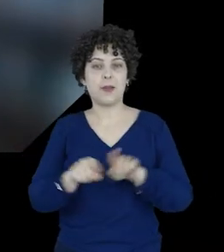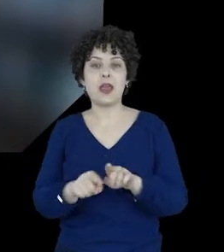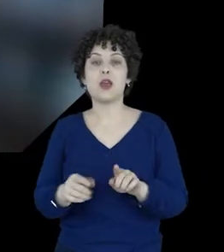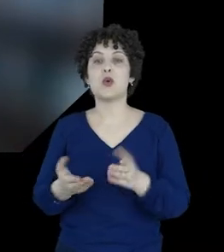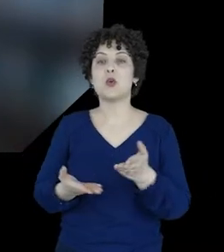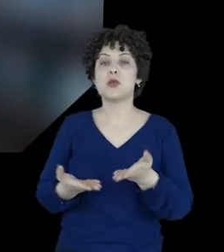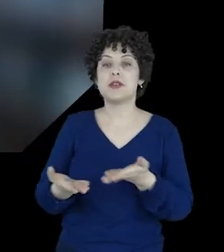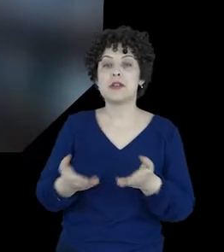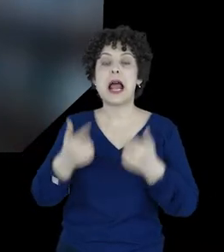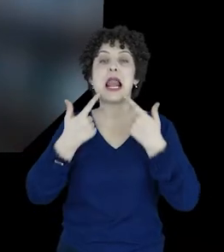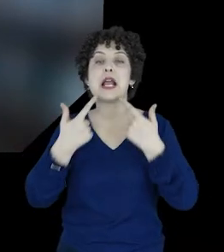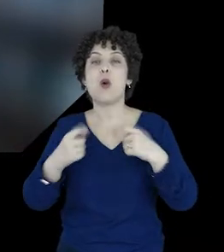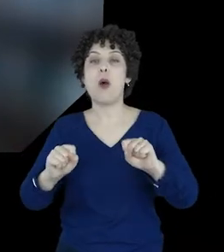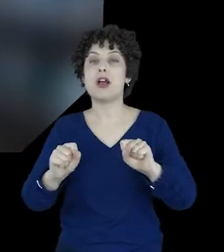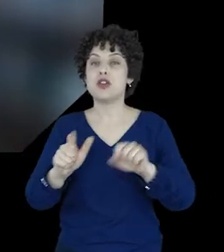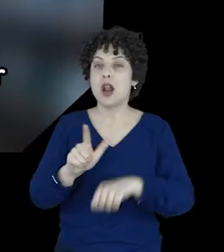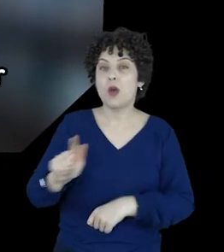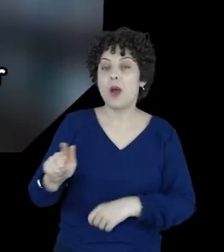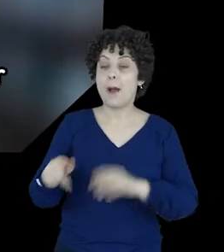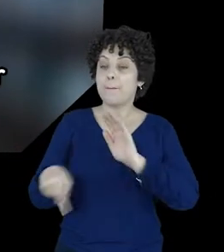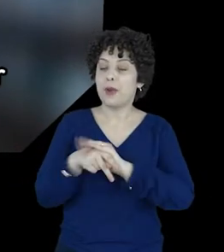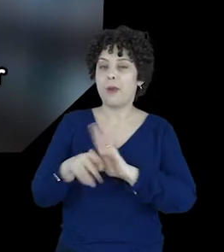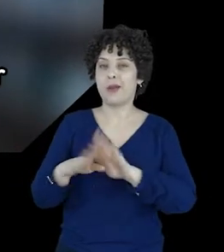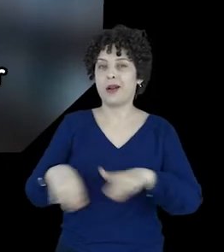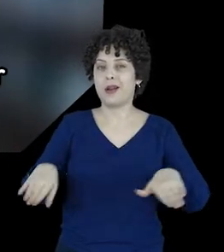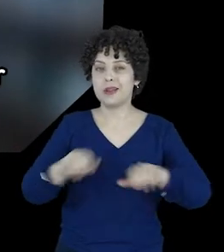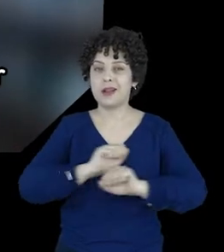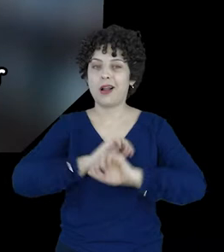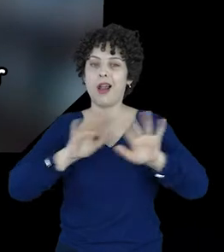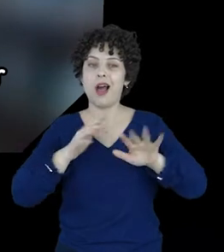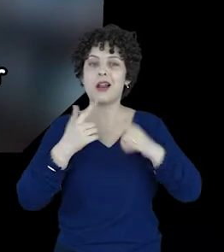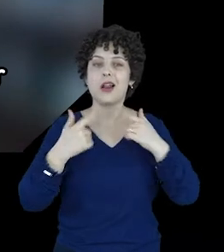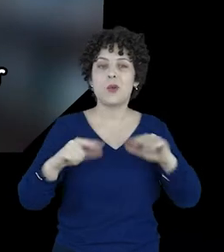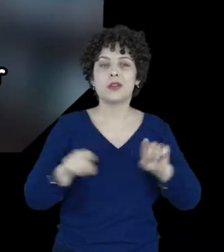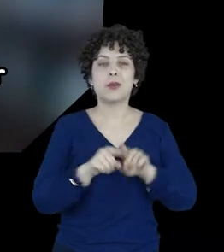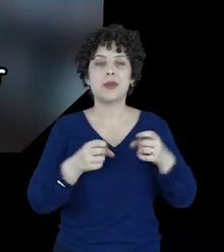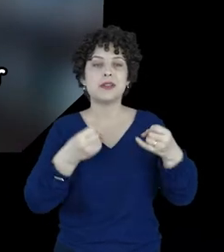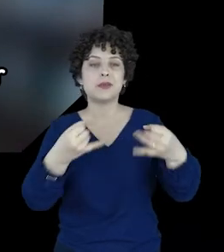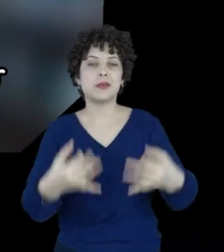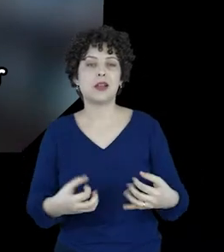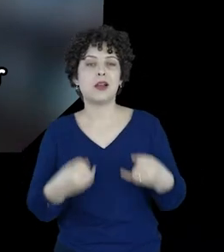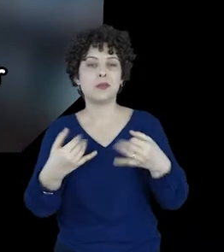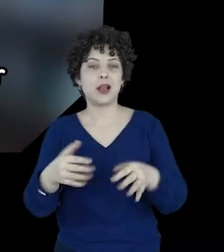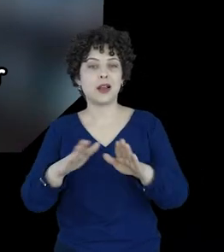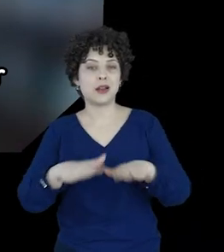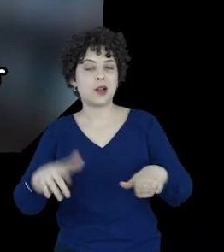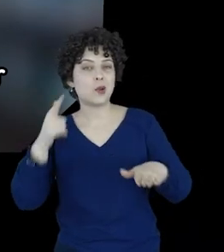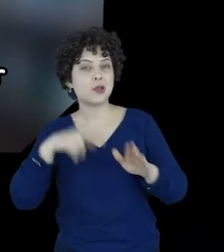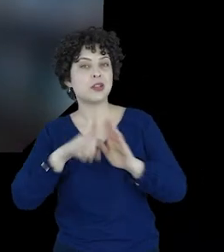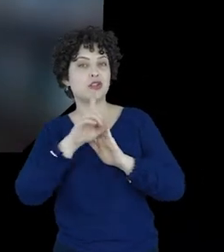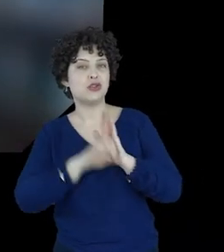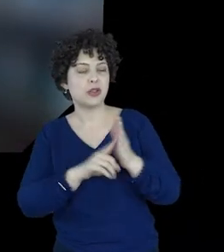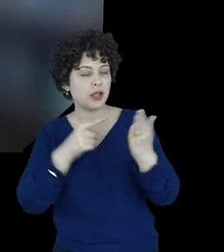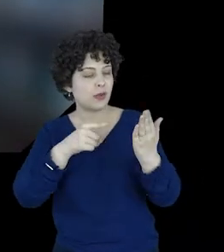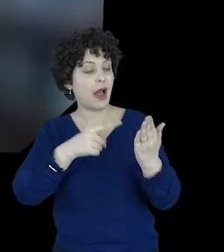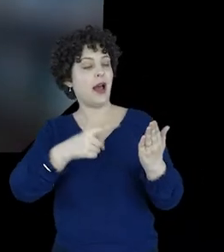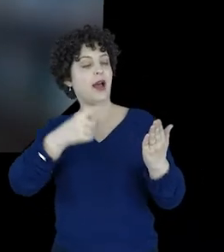serviço em linguagem própria para crianças e devem fornecer ferramentas fáceis de usar para a criança exercer esses direitos.